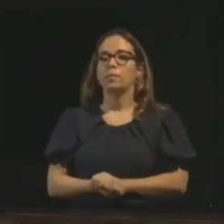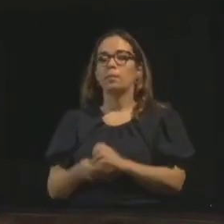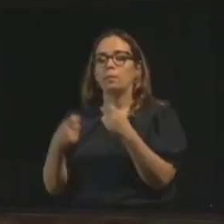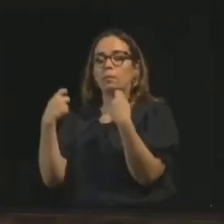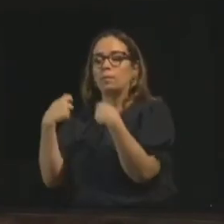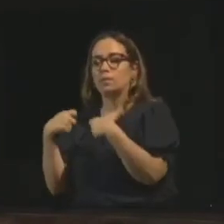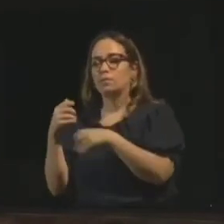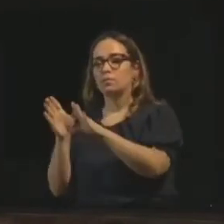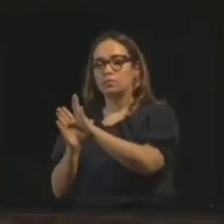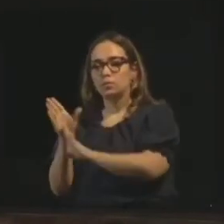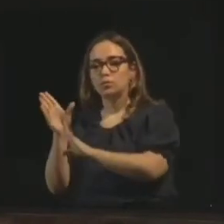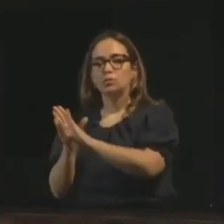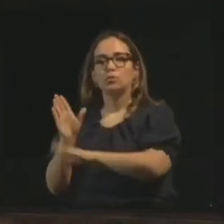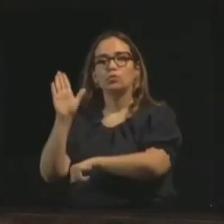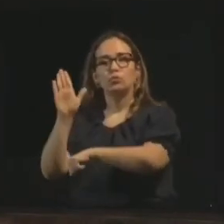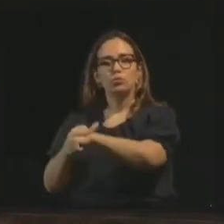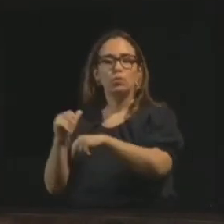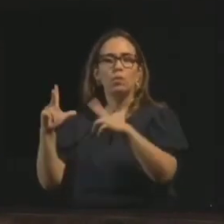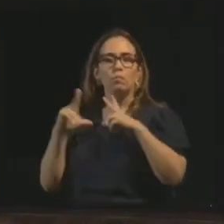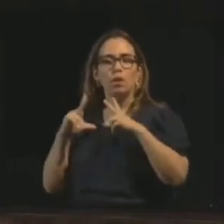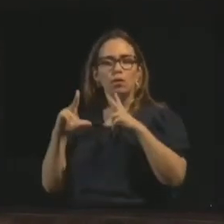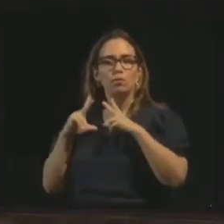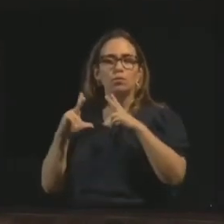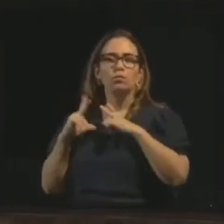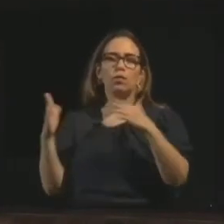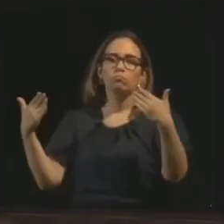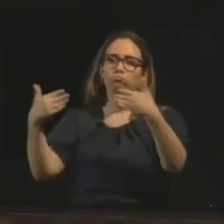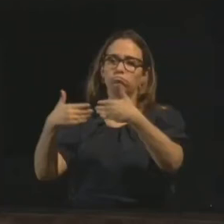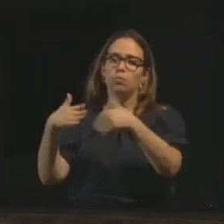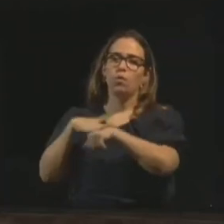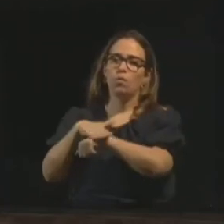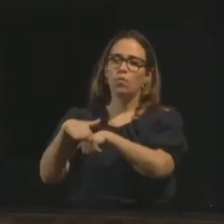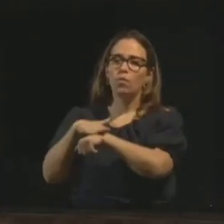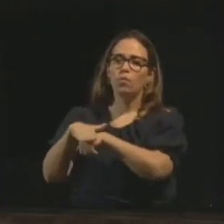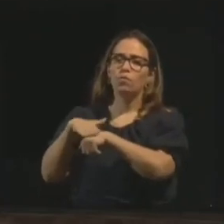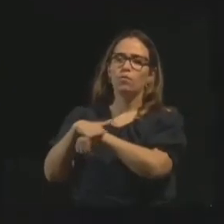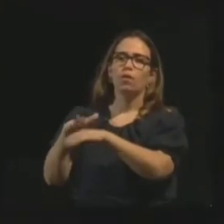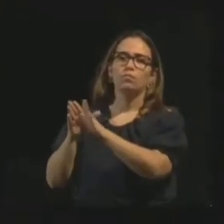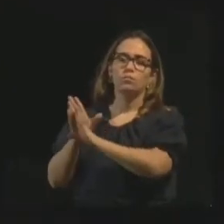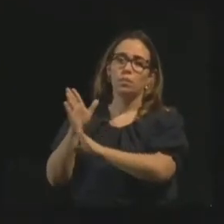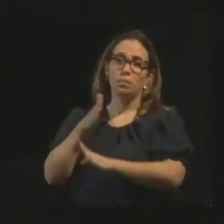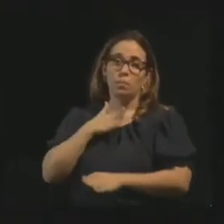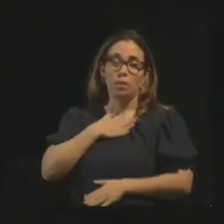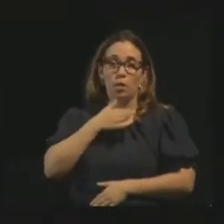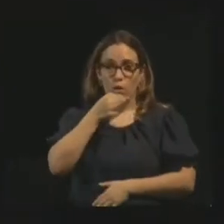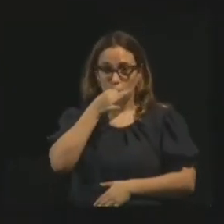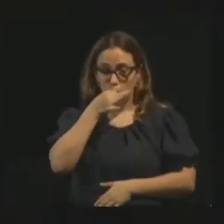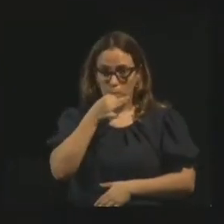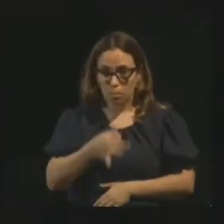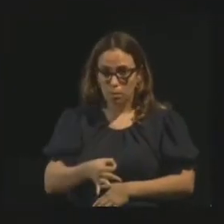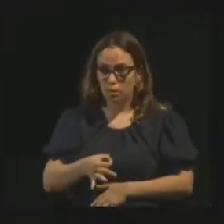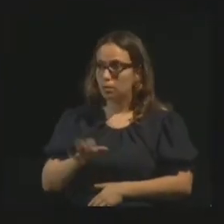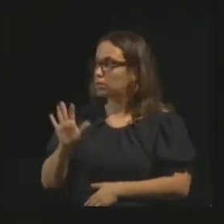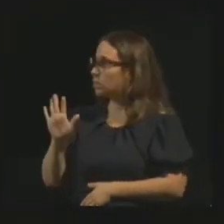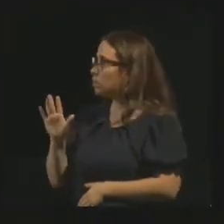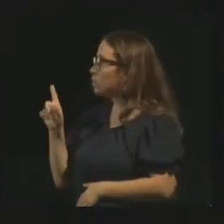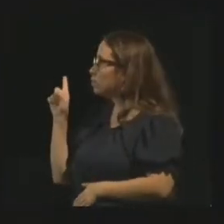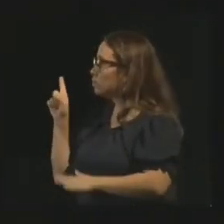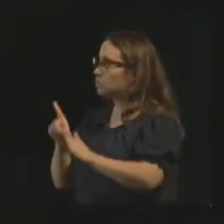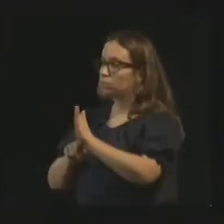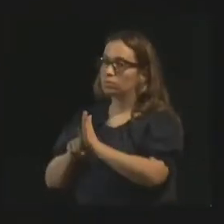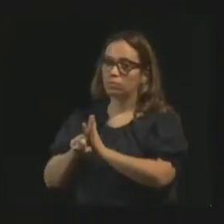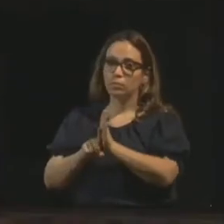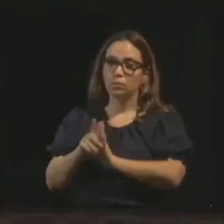ajustando, chamando em particular, conversando. É a minha opinião, tá? Uma opinião, isso aqui são opiniões